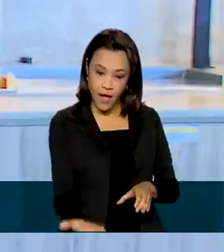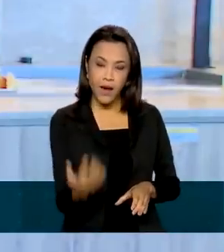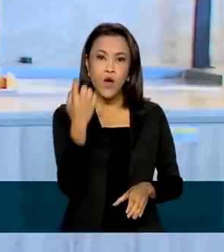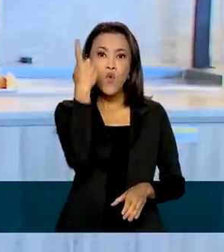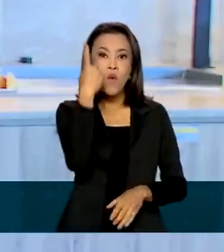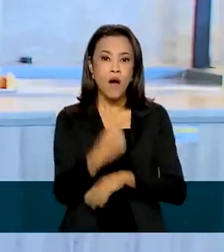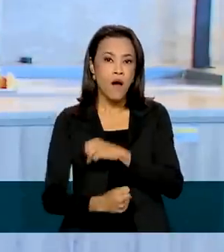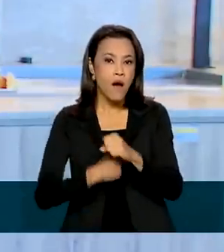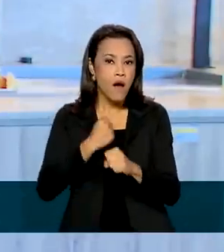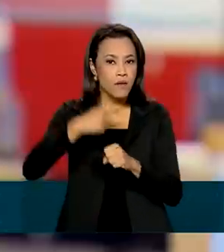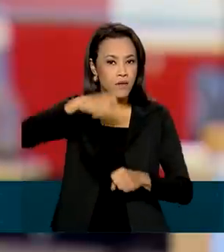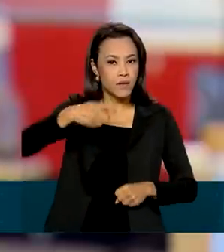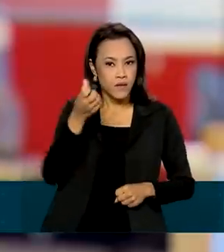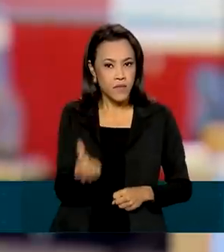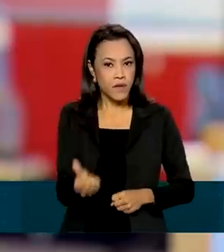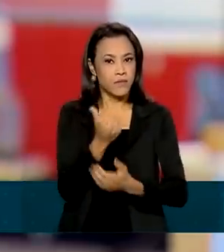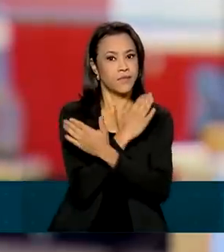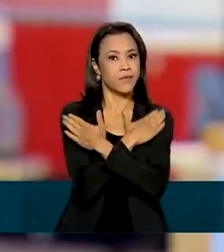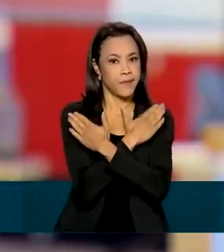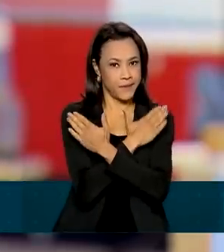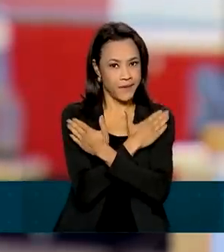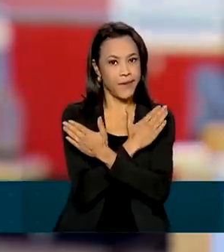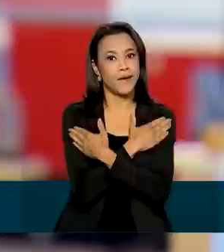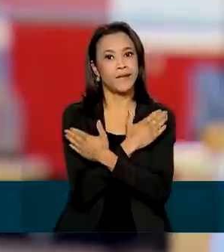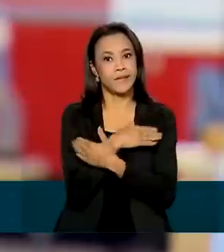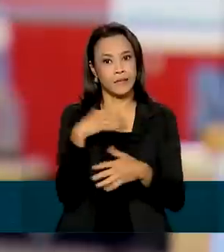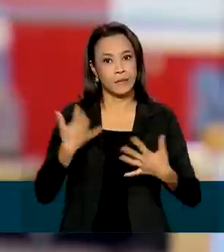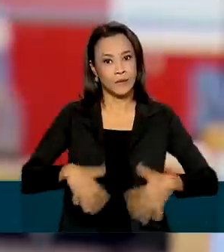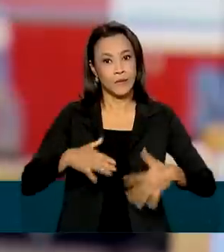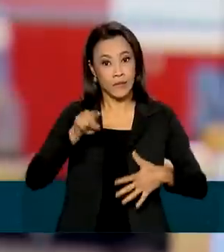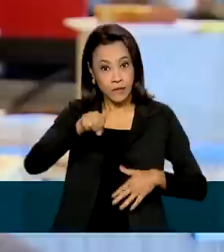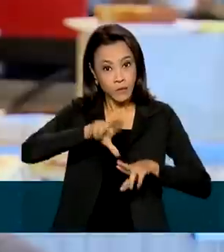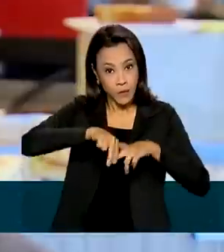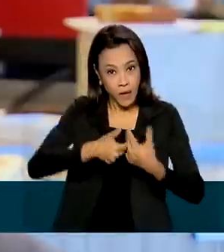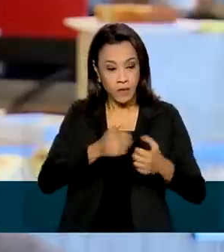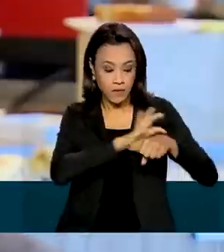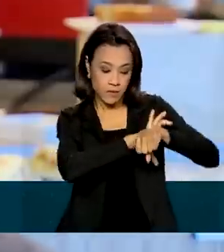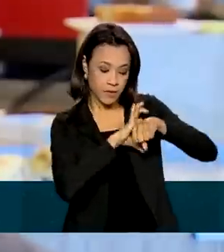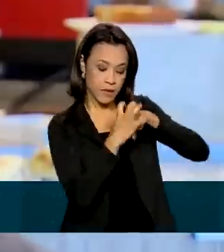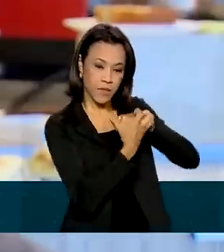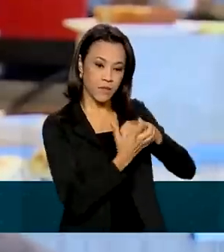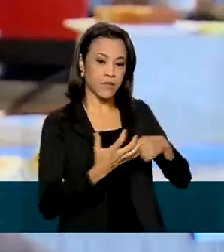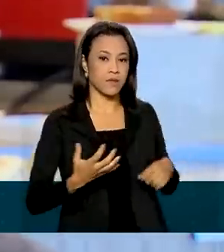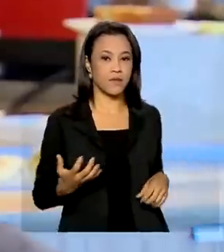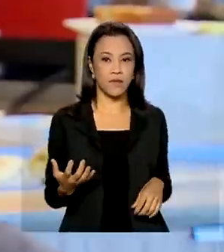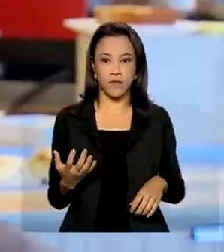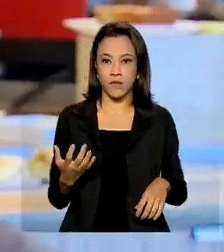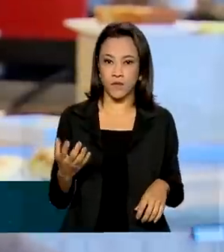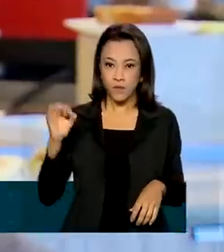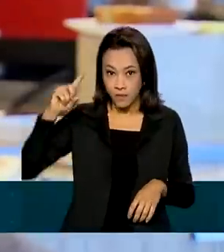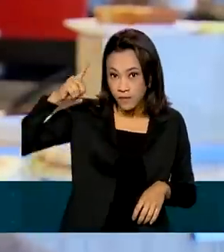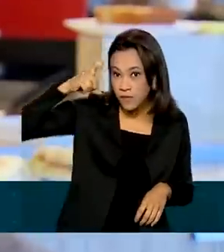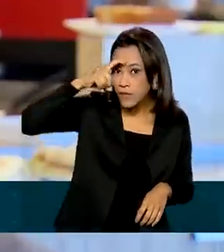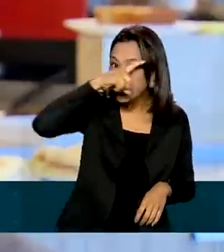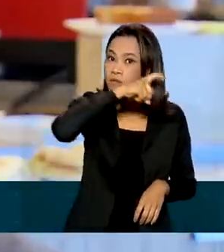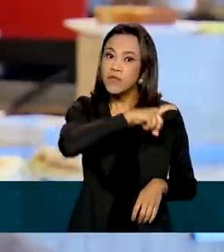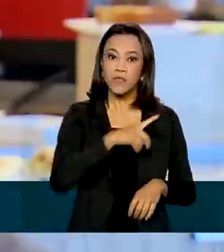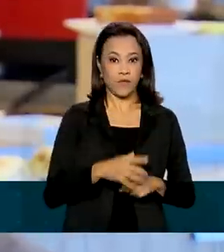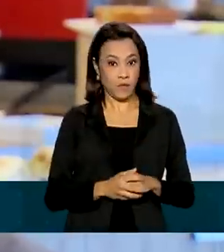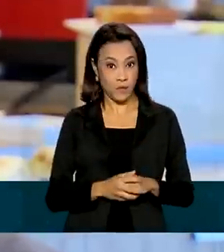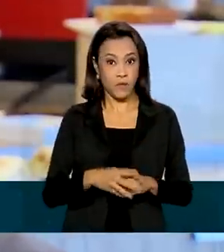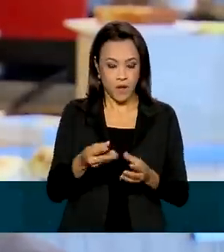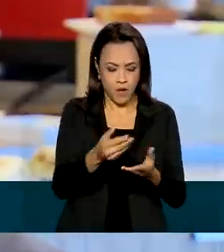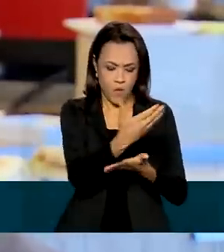ano e meio desempregada, situação agravada pela pandemia. As coisas bem difíceis, aí procurava, enviava